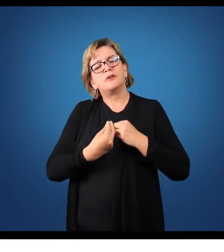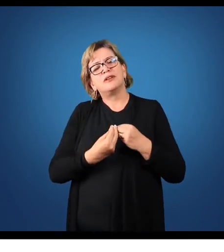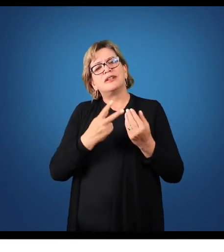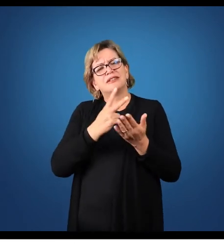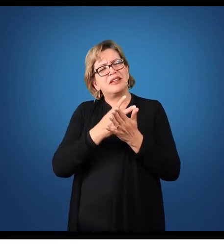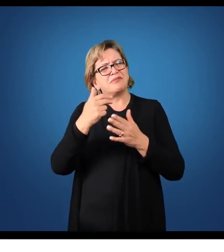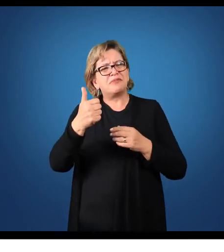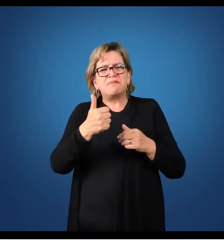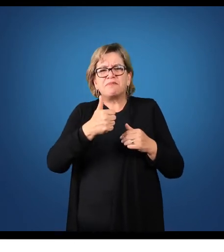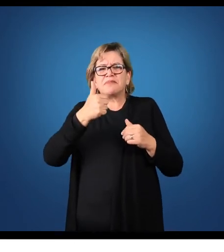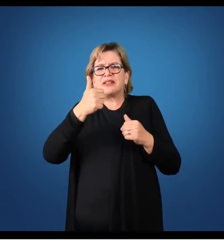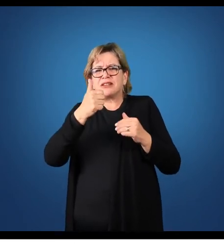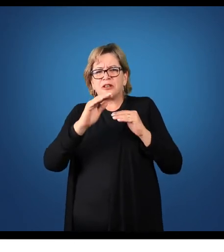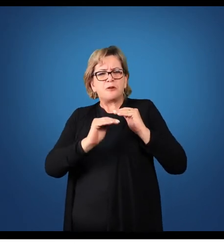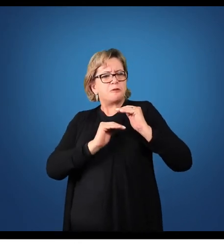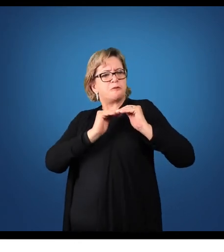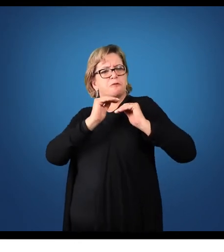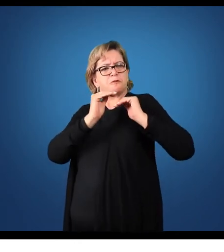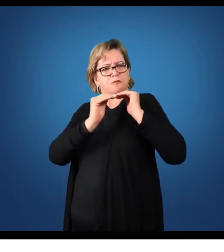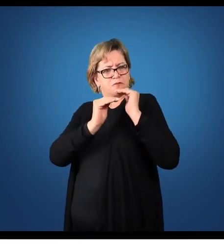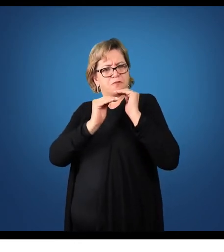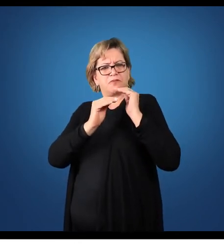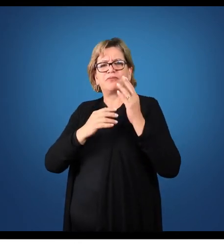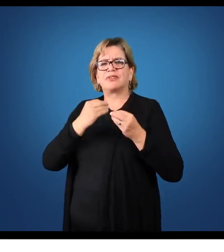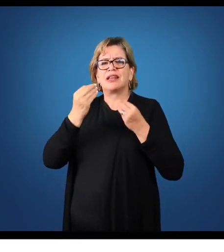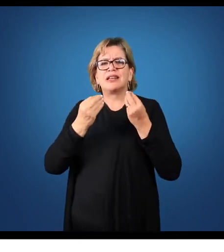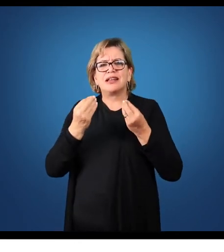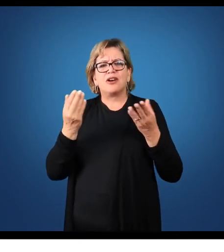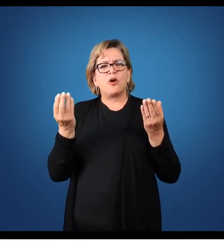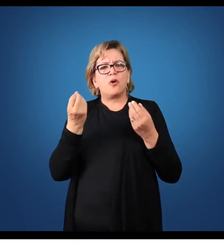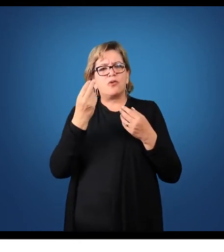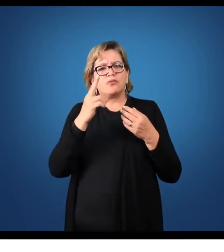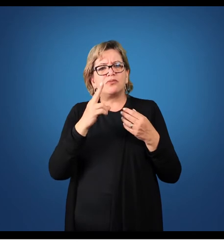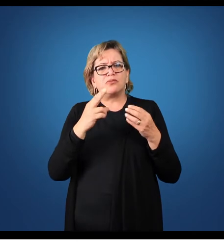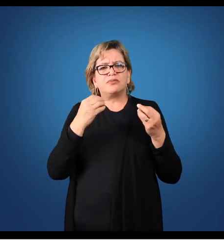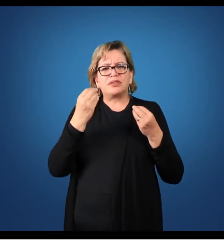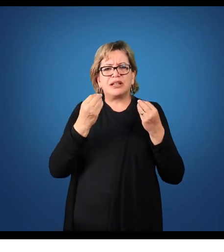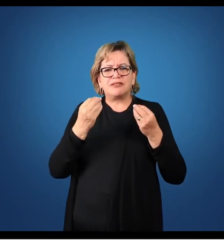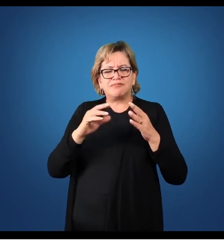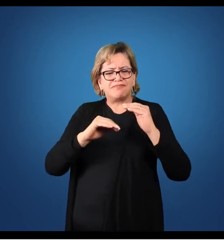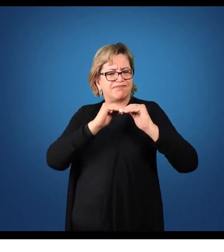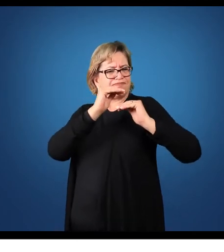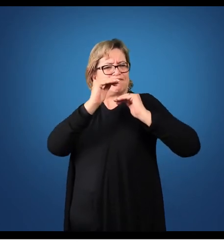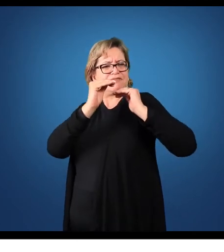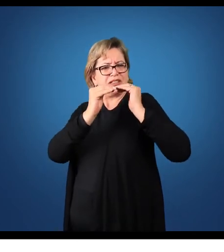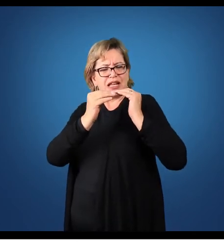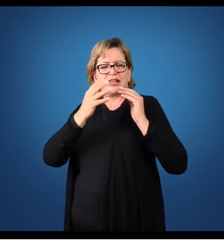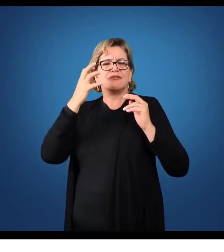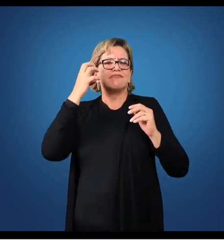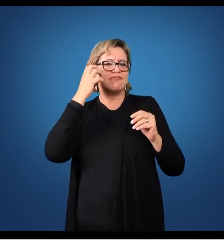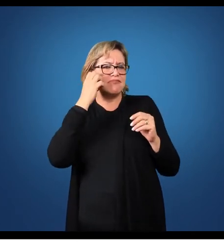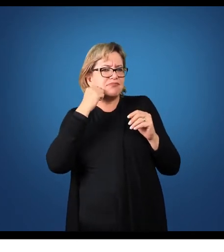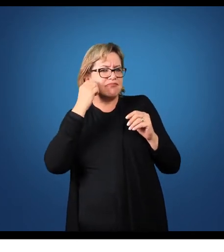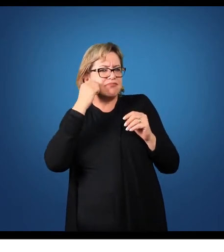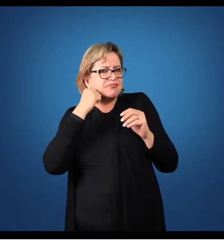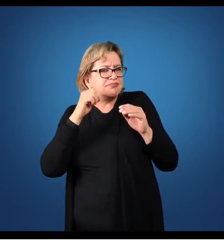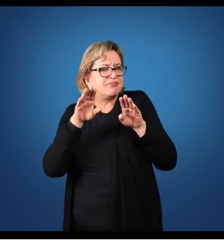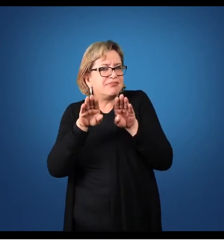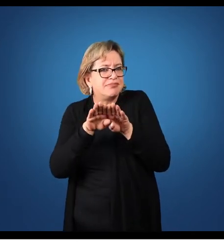está melhorando os seus indicadores? Ela está melhorando a sua capacidade de rentabilidade?